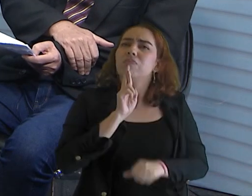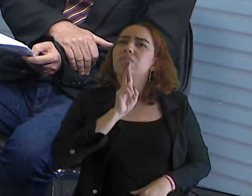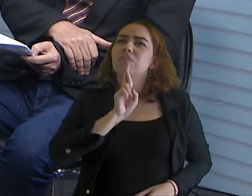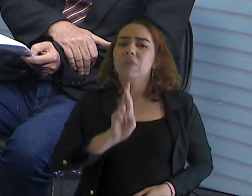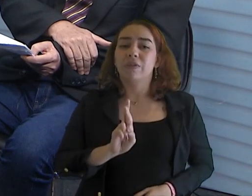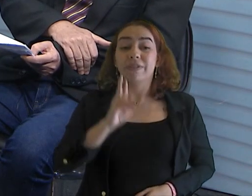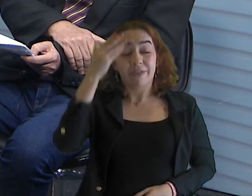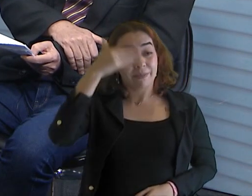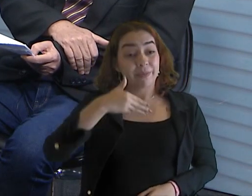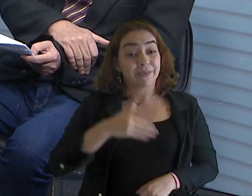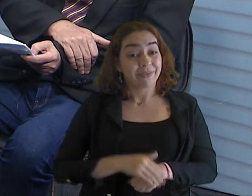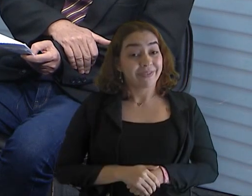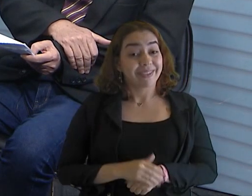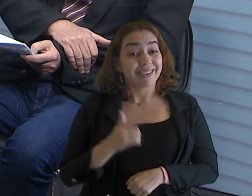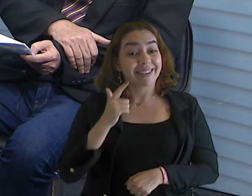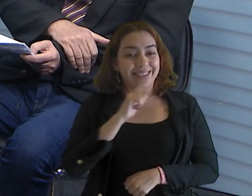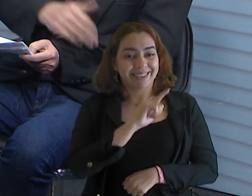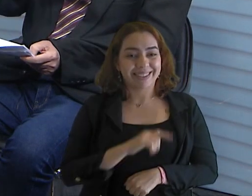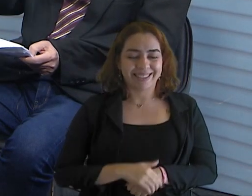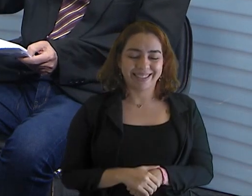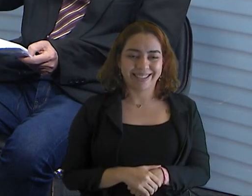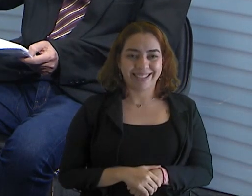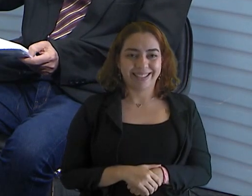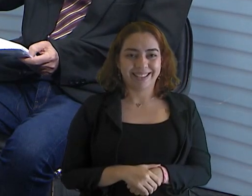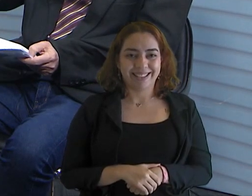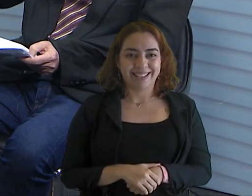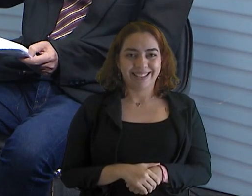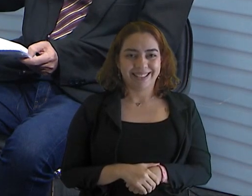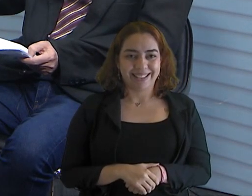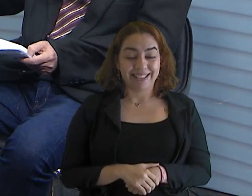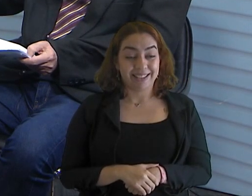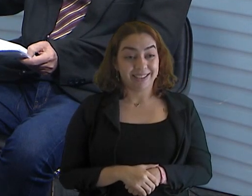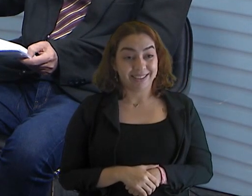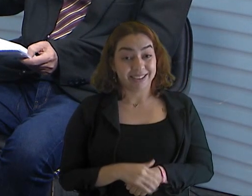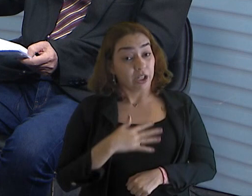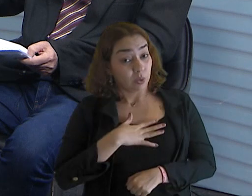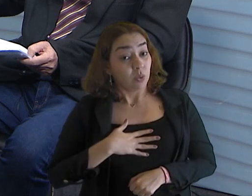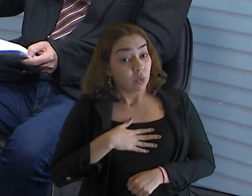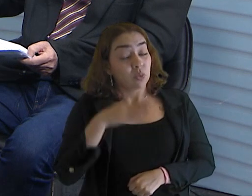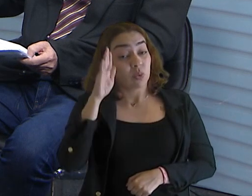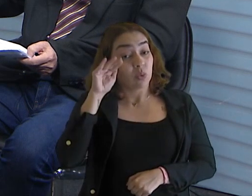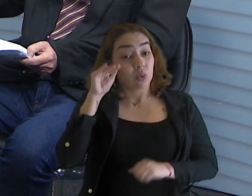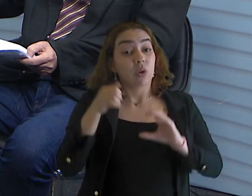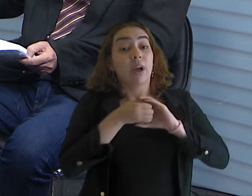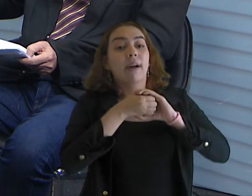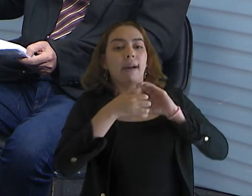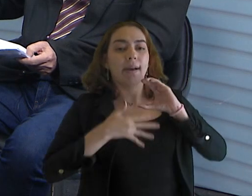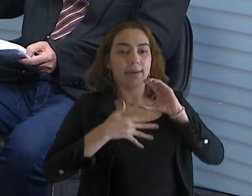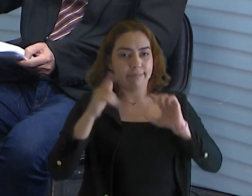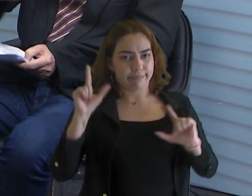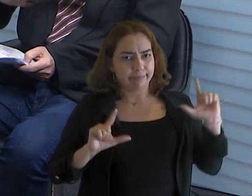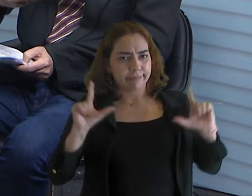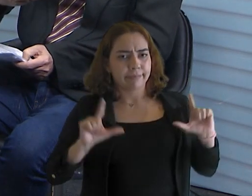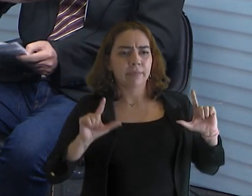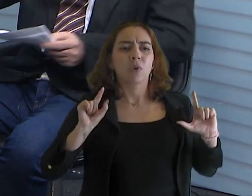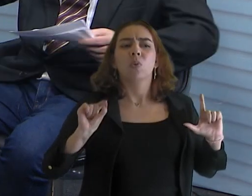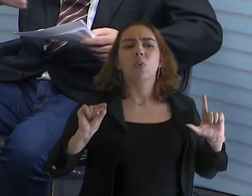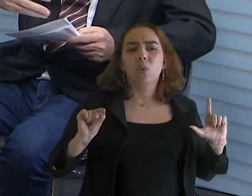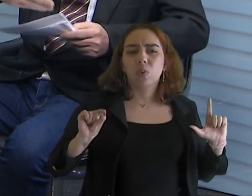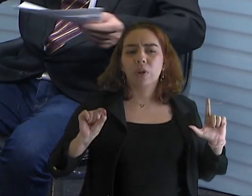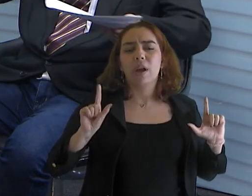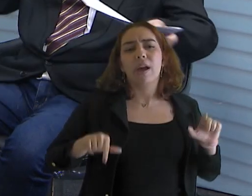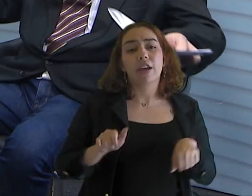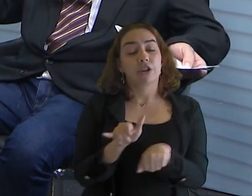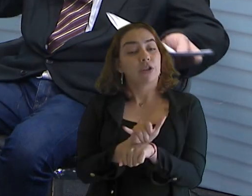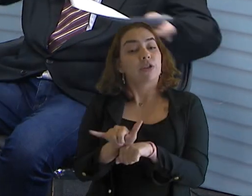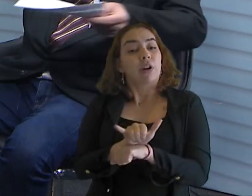conseguido obter. E nós temos todo o interesse porque o programa tem essa característica também de ser esse instrumento de